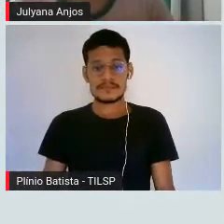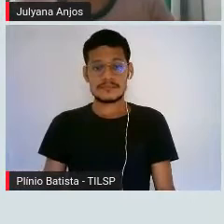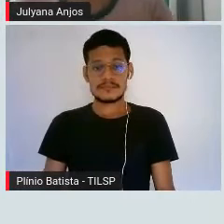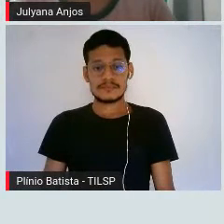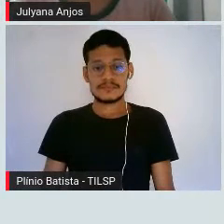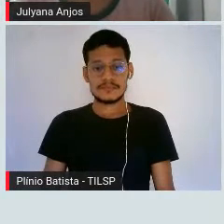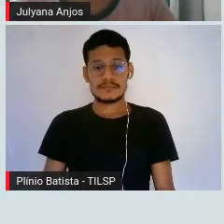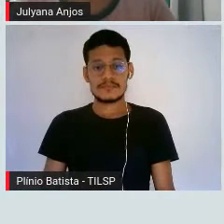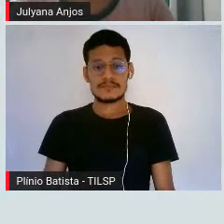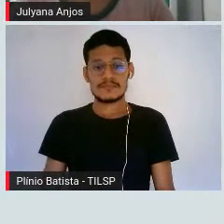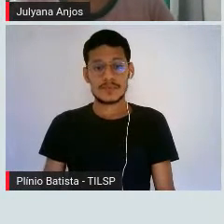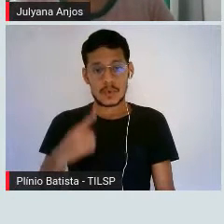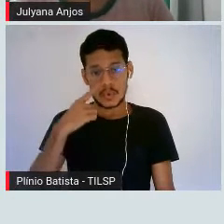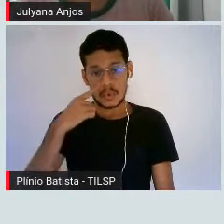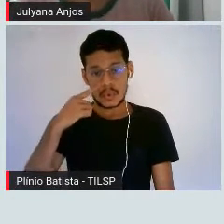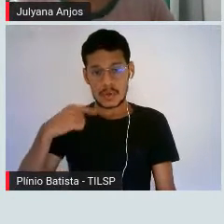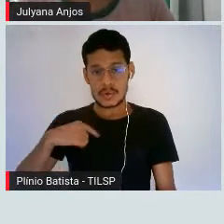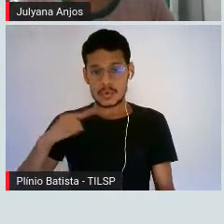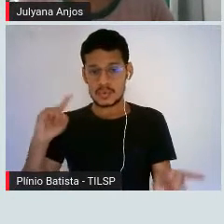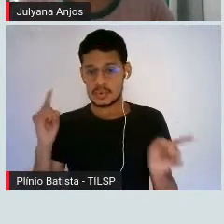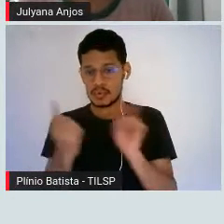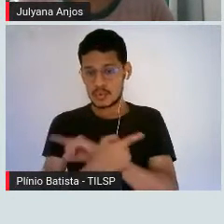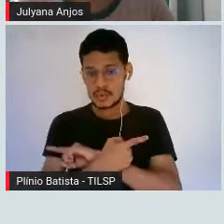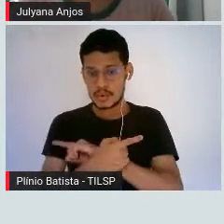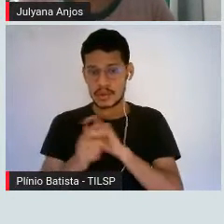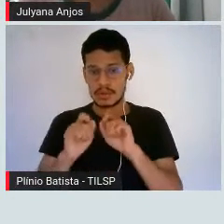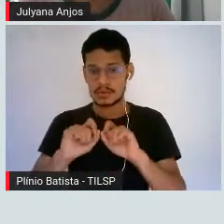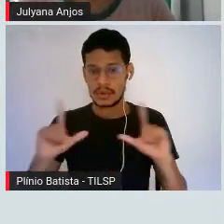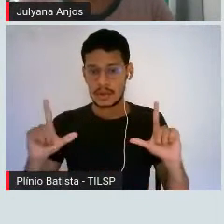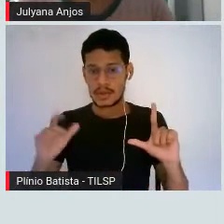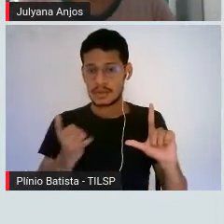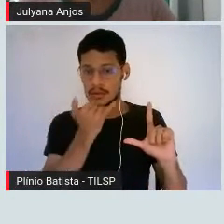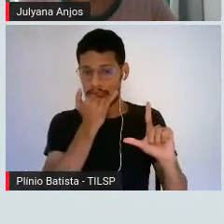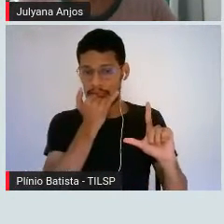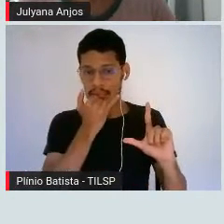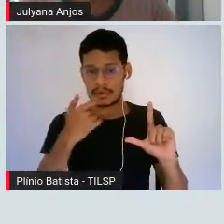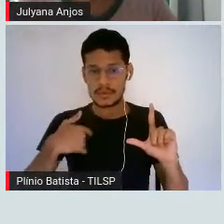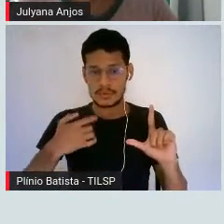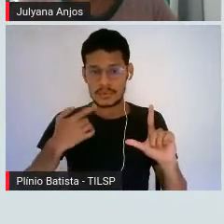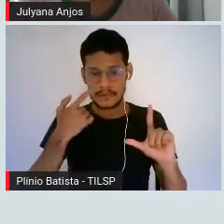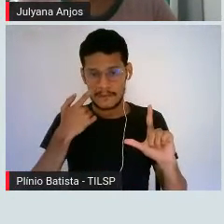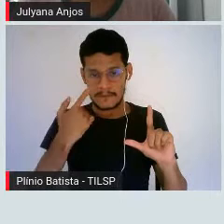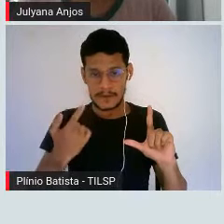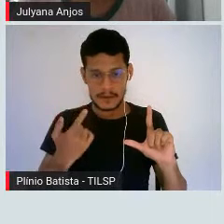Gente, eu acho que eu me confundi pelo slide. Deixa eu só confirmar aqui.